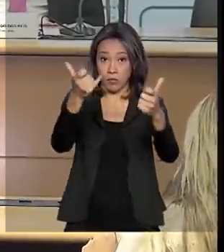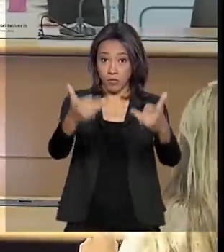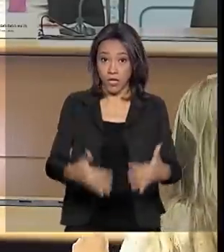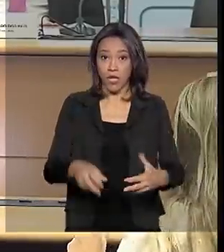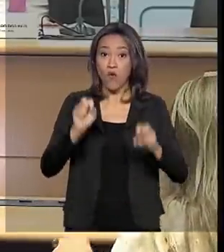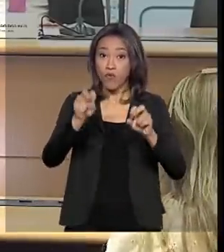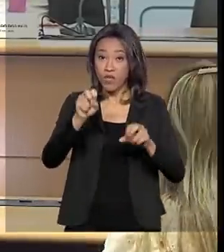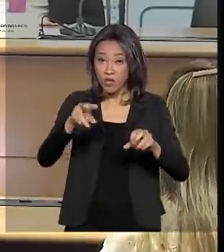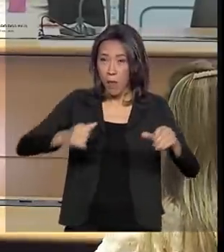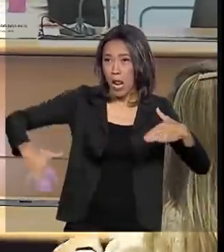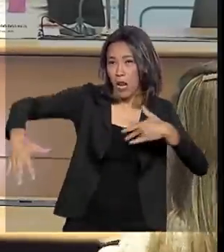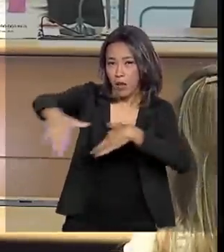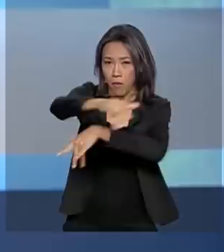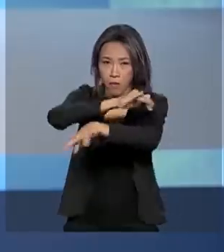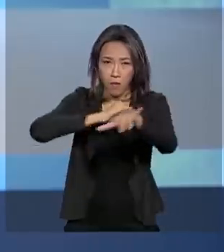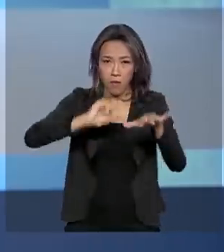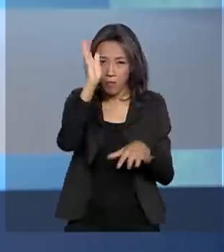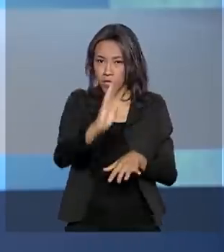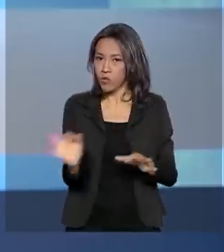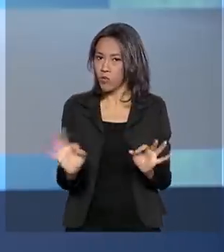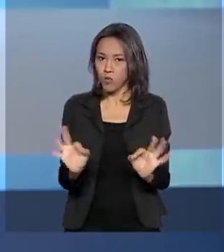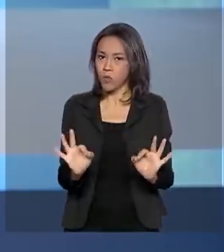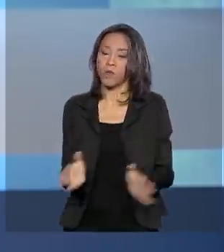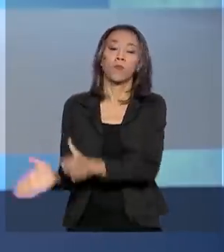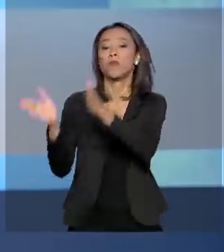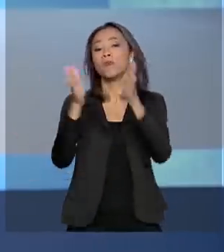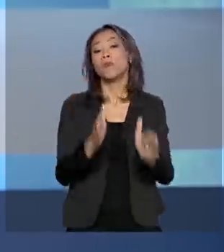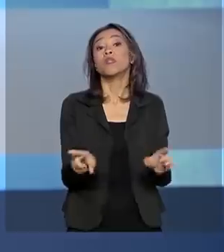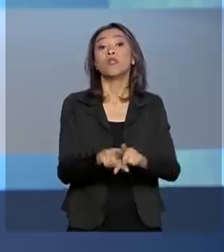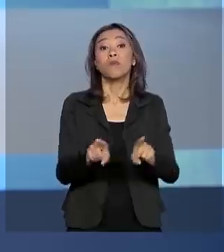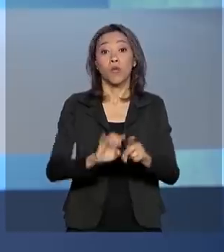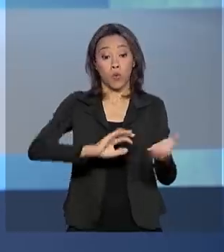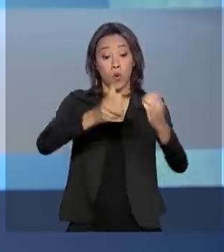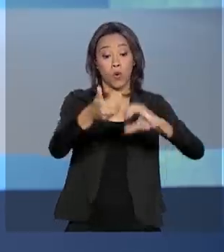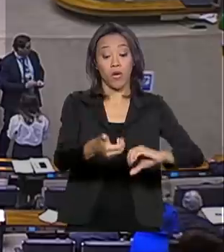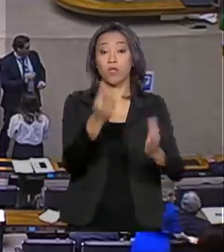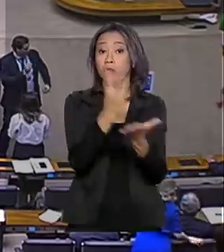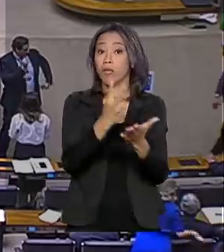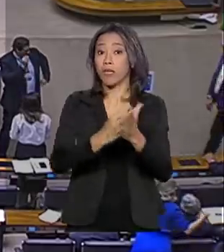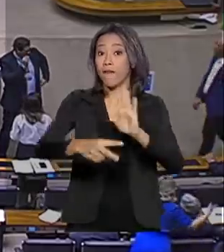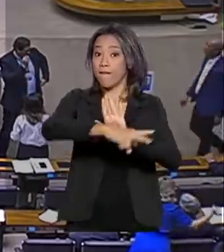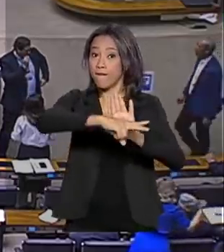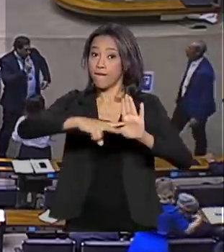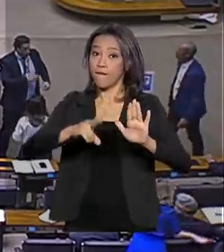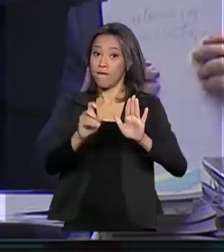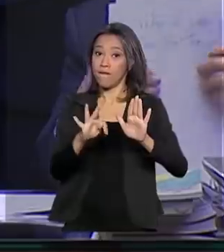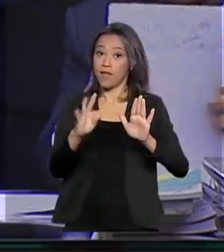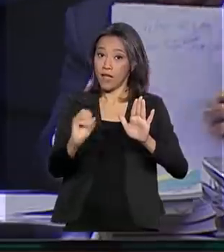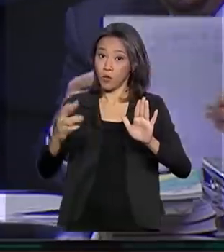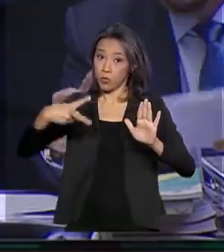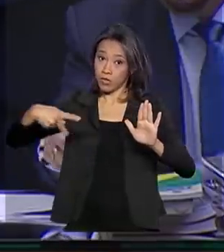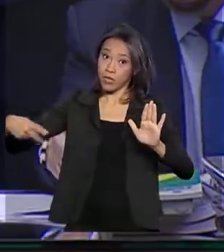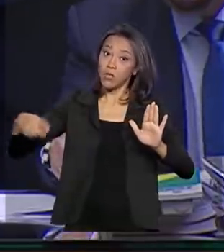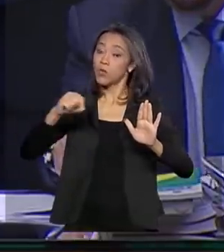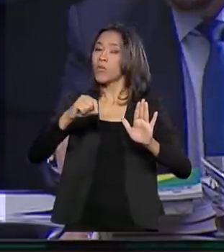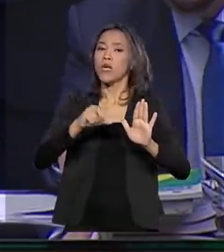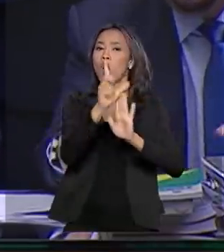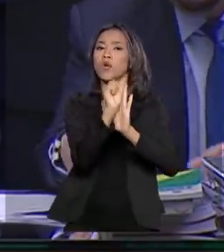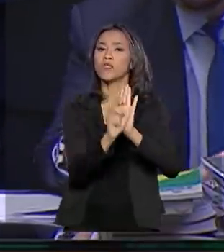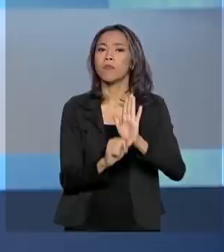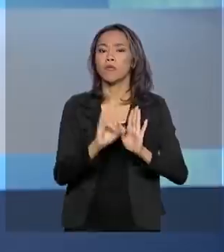da circulação da doença no país. E veja também, Congresso mantém vetos presidenciais ao orçamento